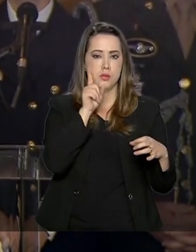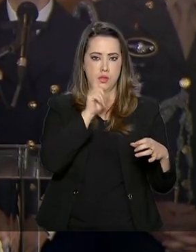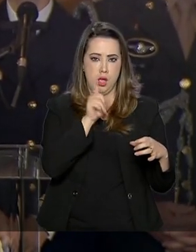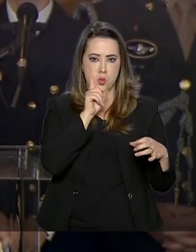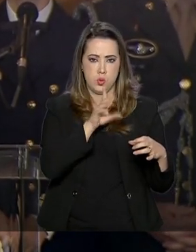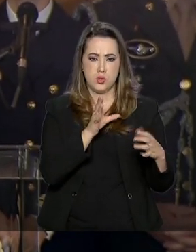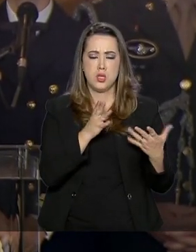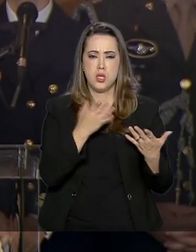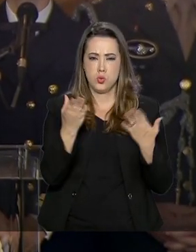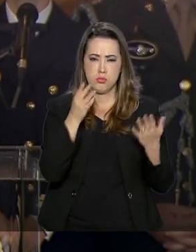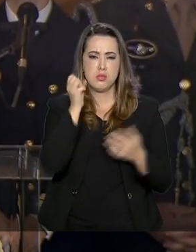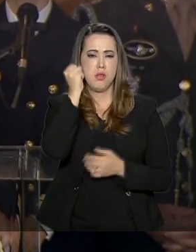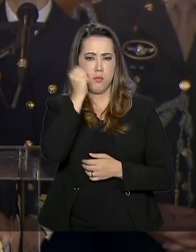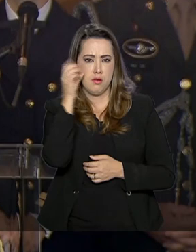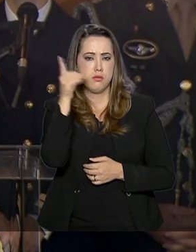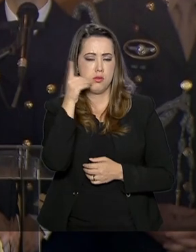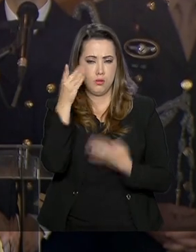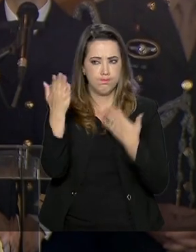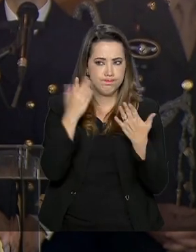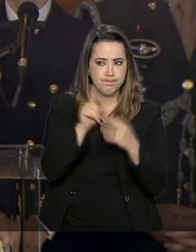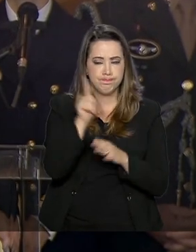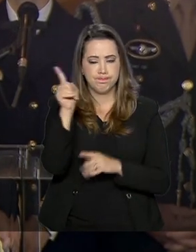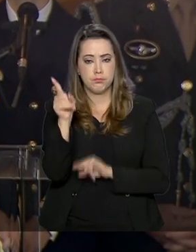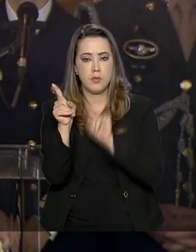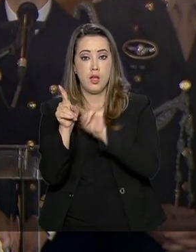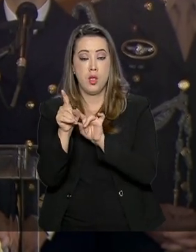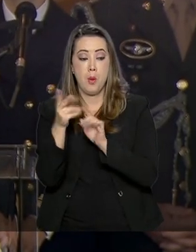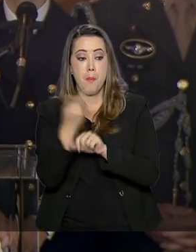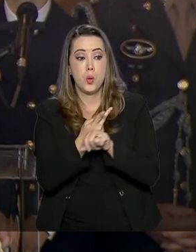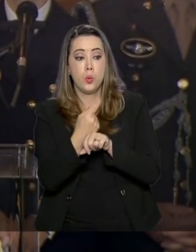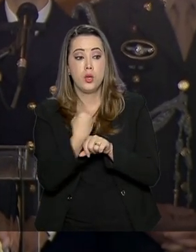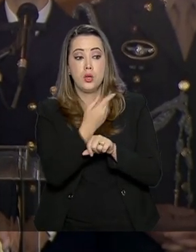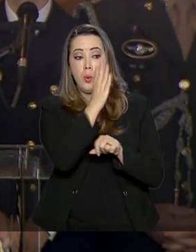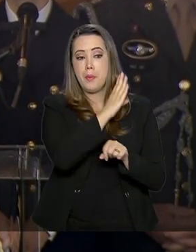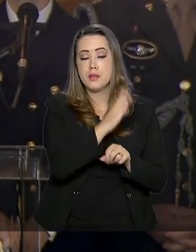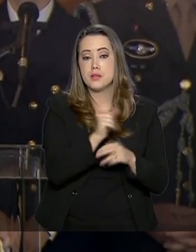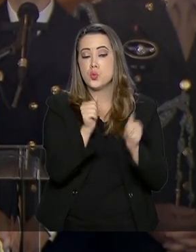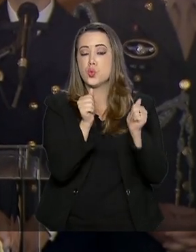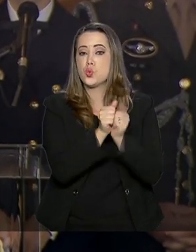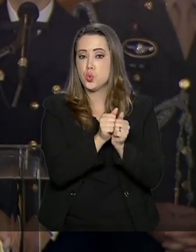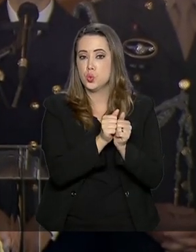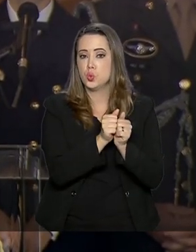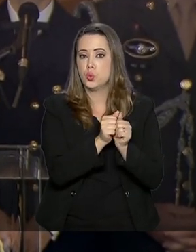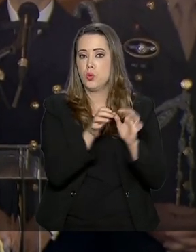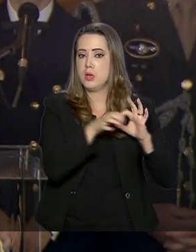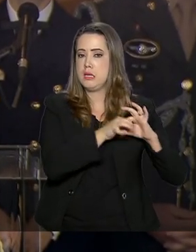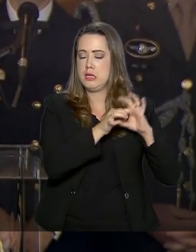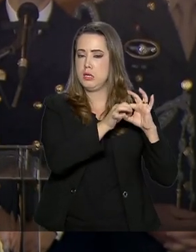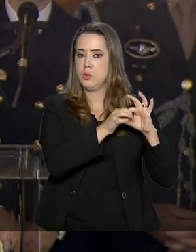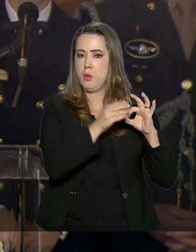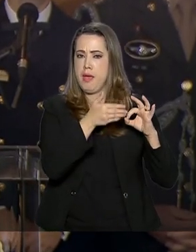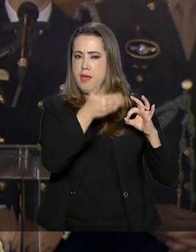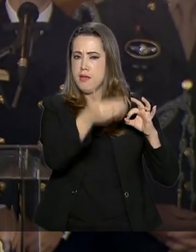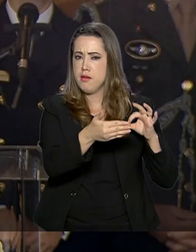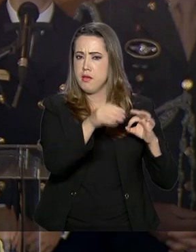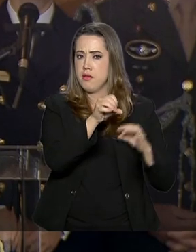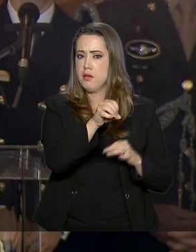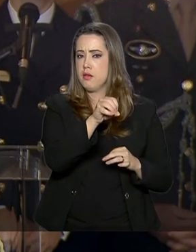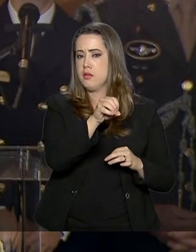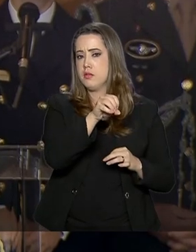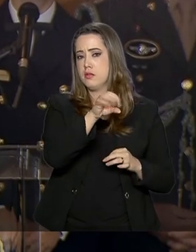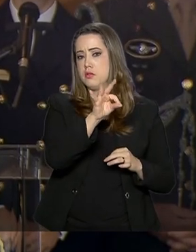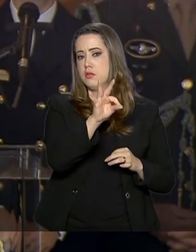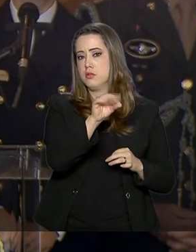buscando para nós a posição de grande aliado extra-OTAN. Medida que nos facilita